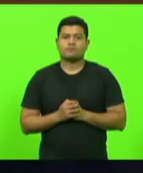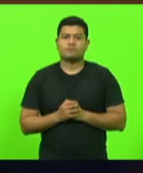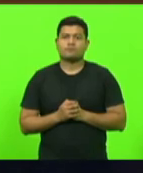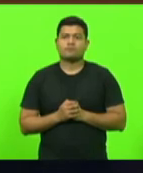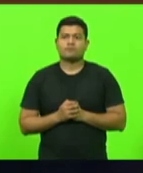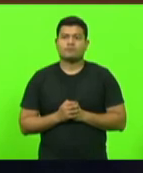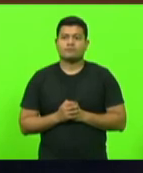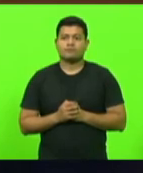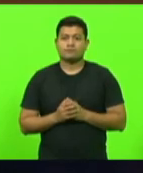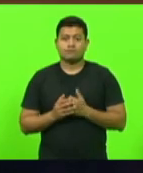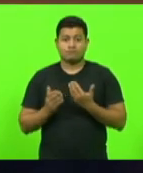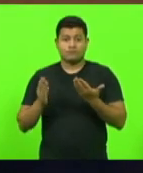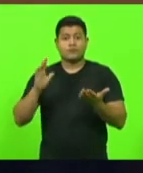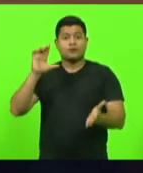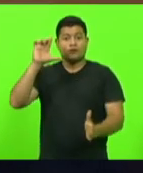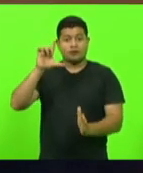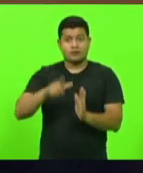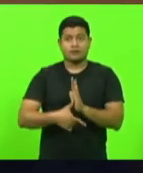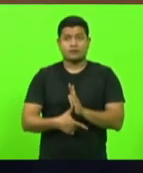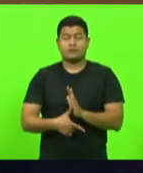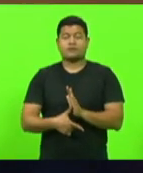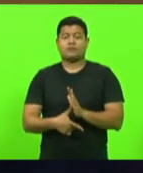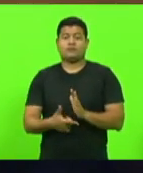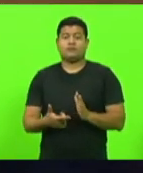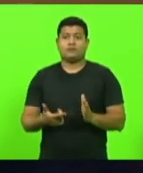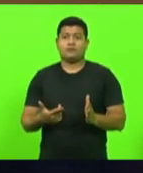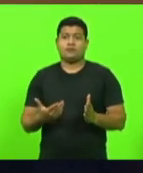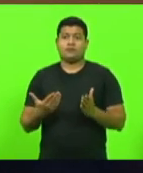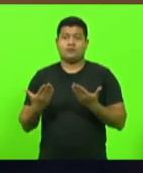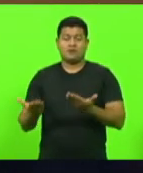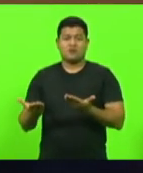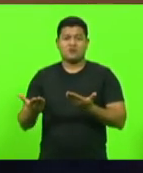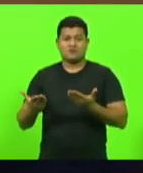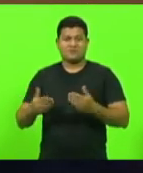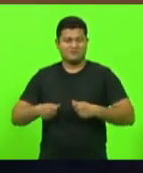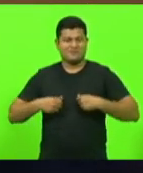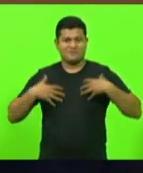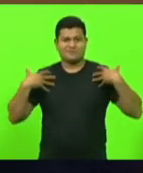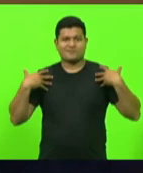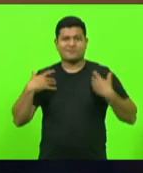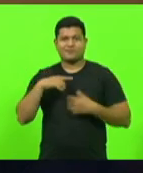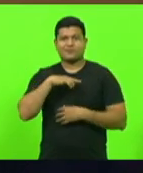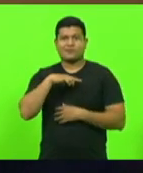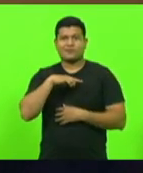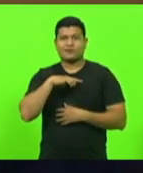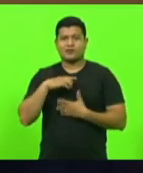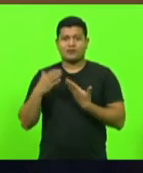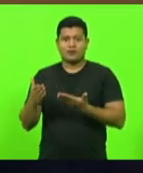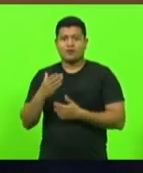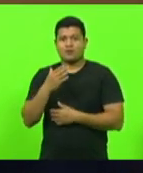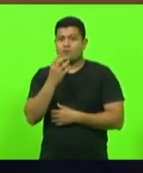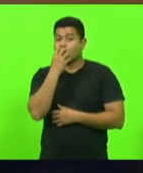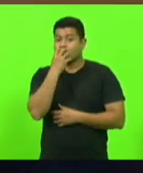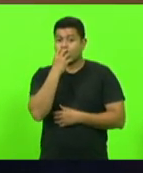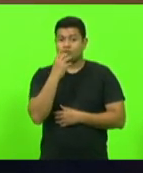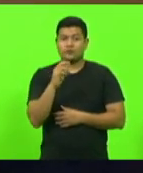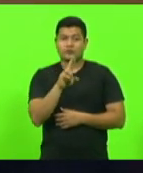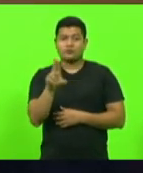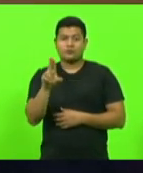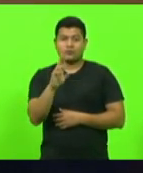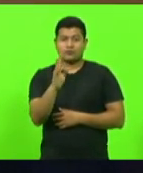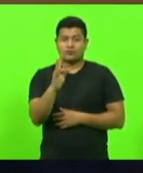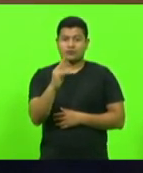E após essa presidente após essa homenagem e no qual o Thor que é aquele cão